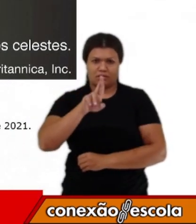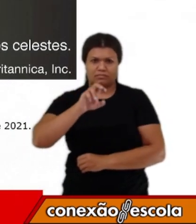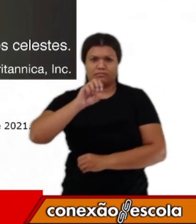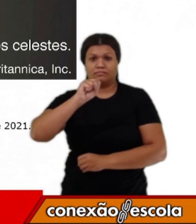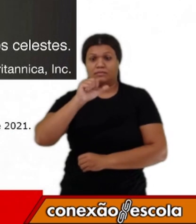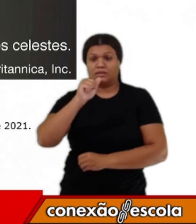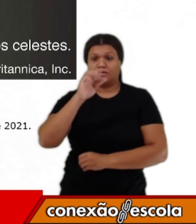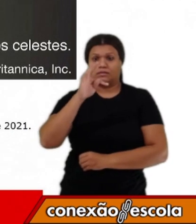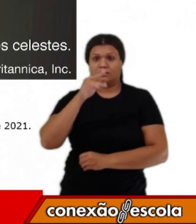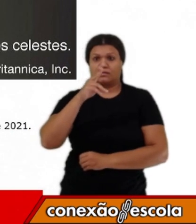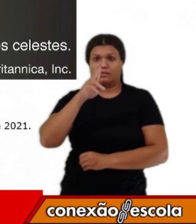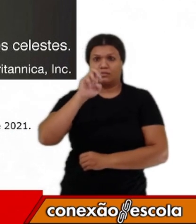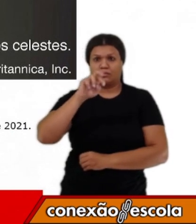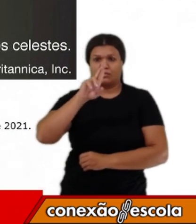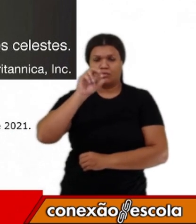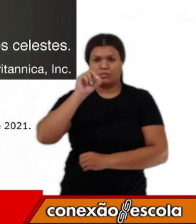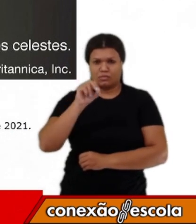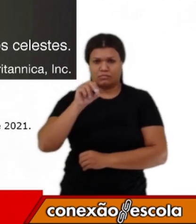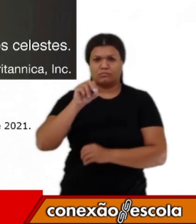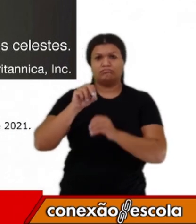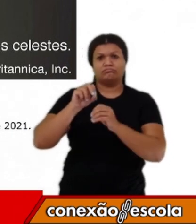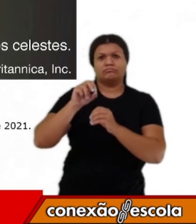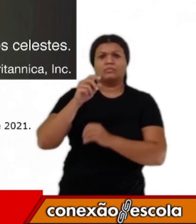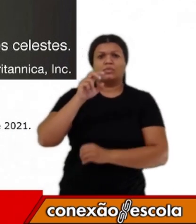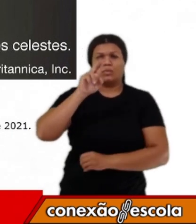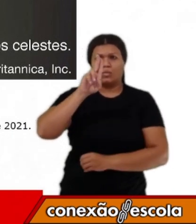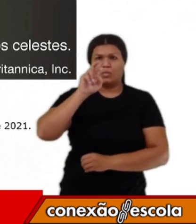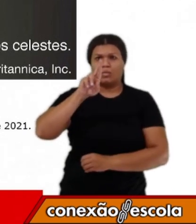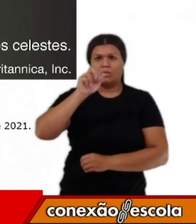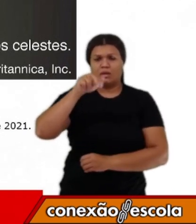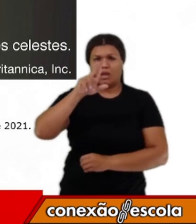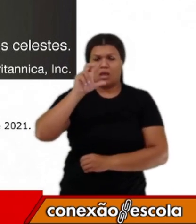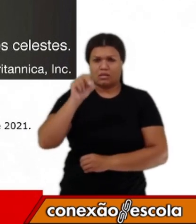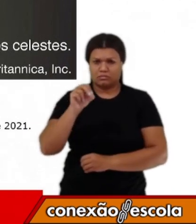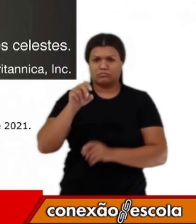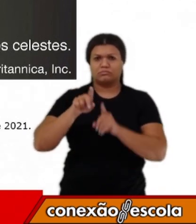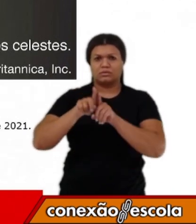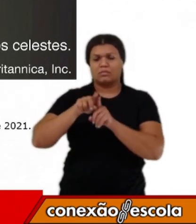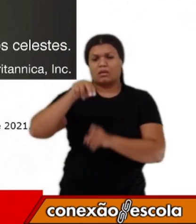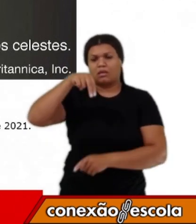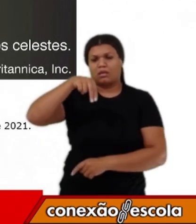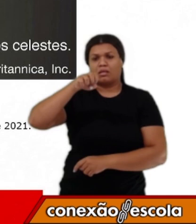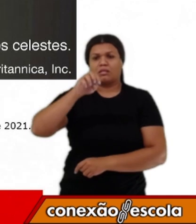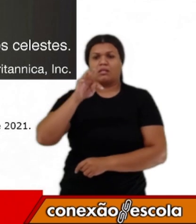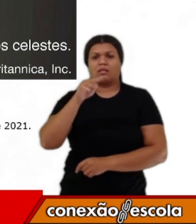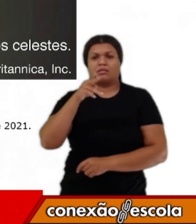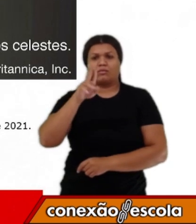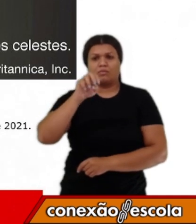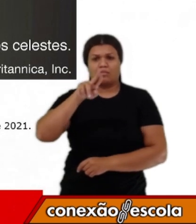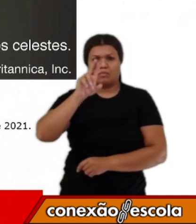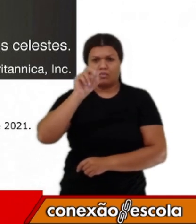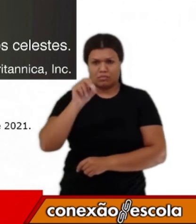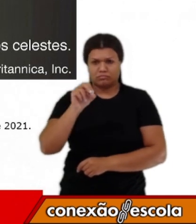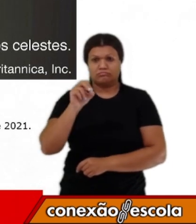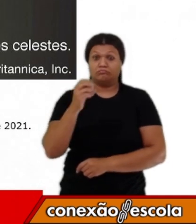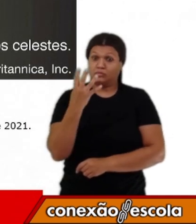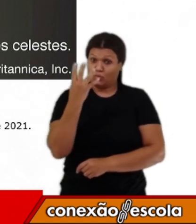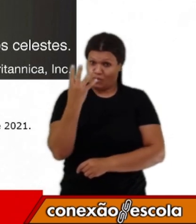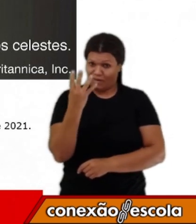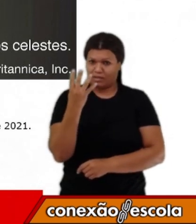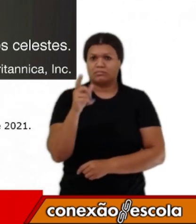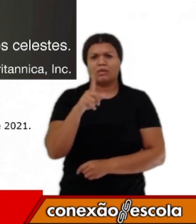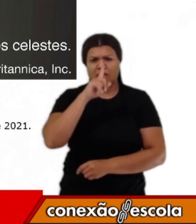Esses anéis são satélites naturais que orbitam em torno desses planetas. A Terra